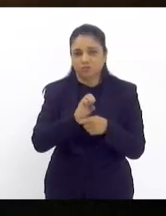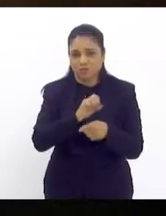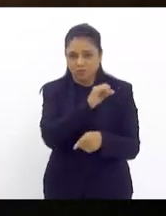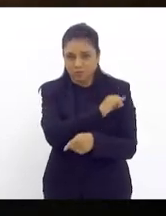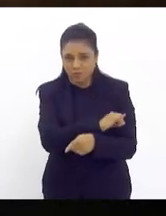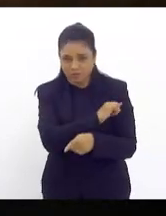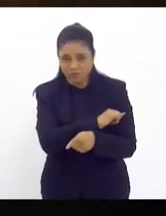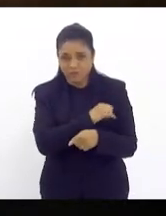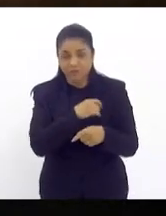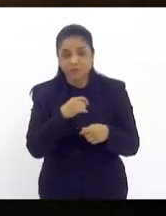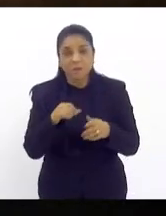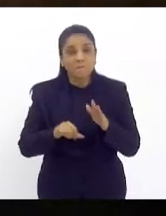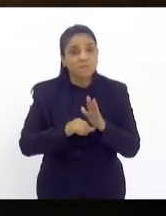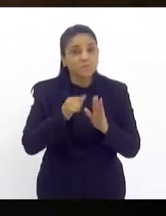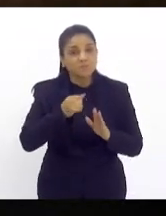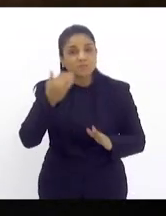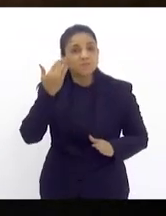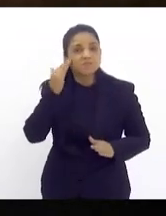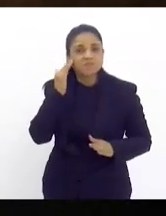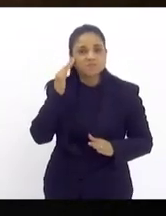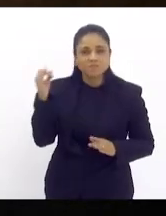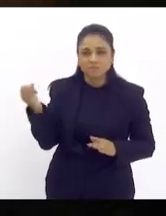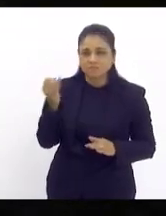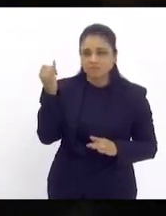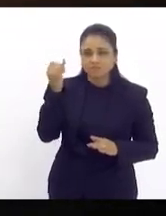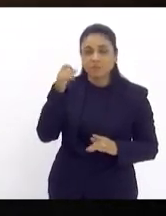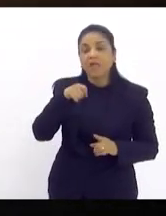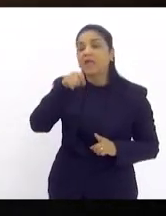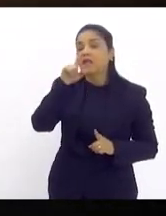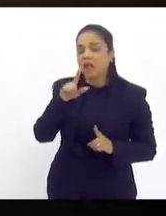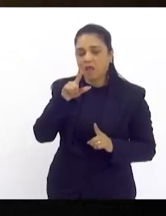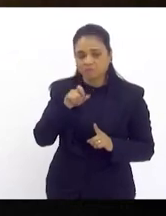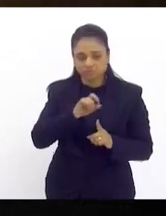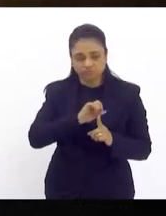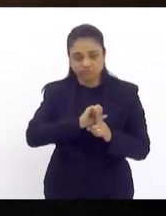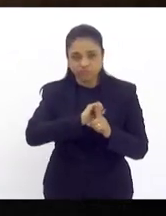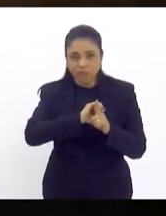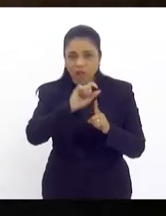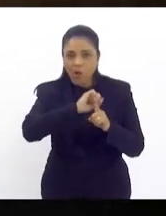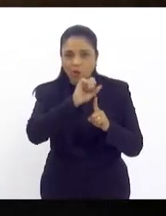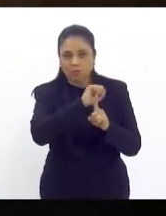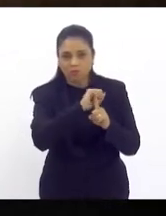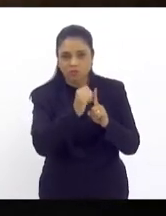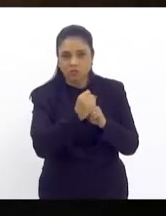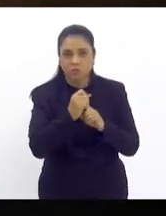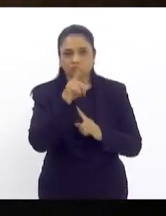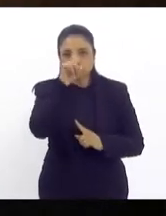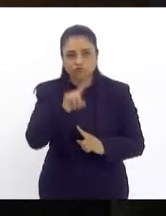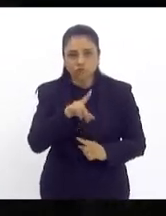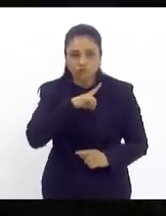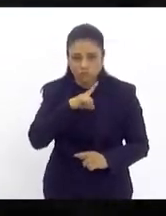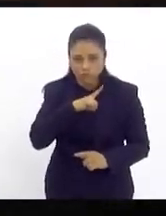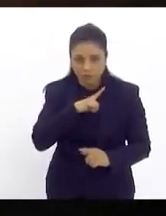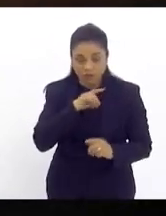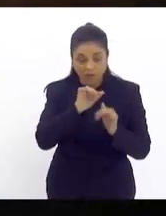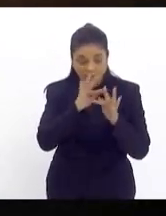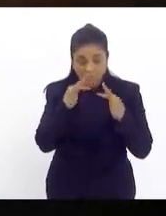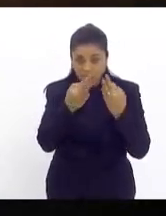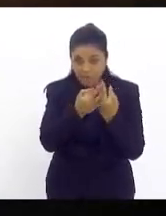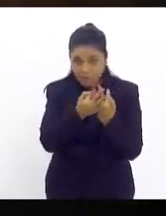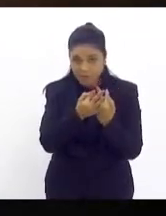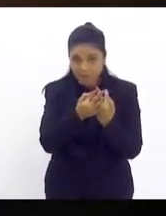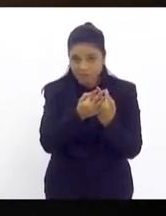gente entender quem é que está no aluguel social as famílias que estão no aluguel social